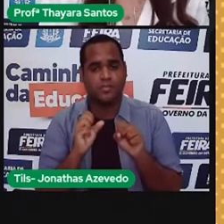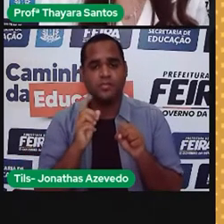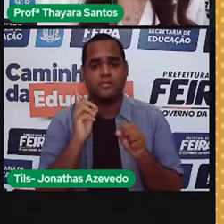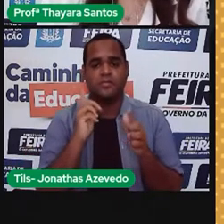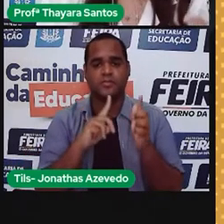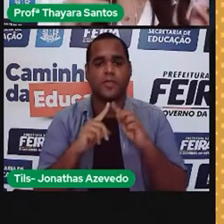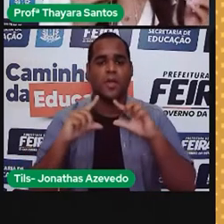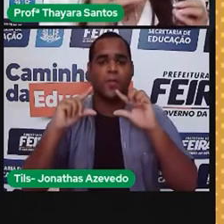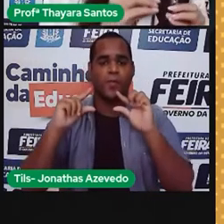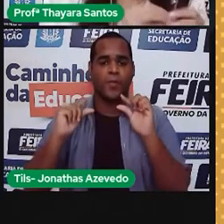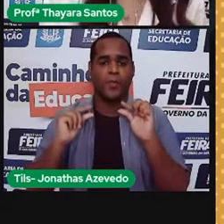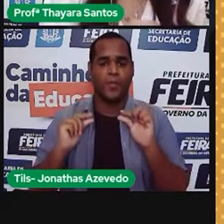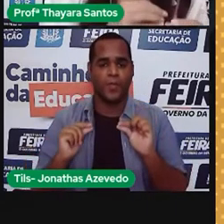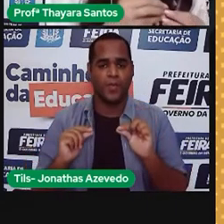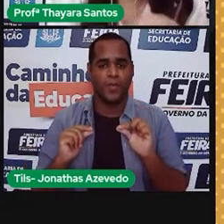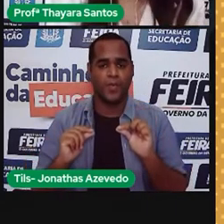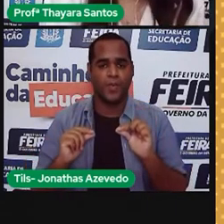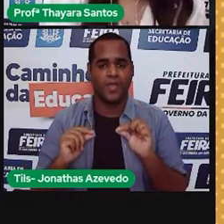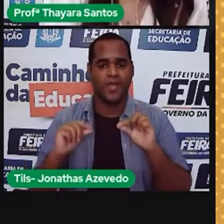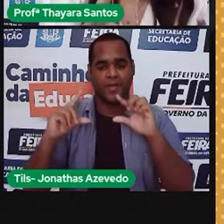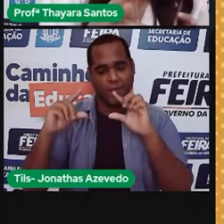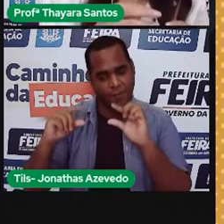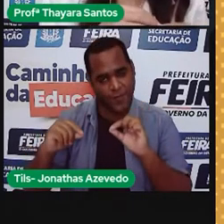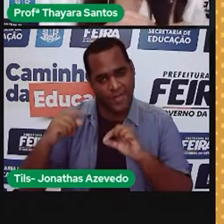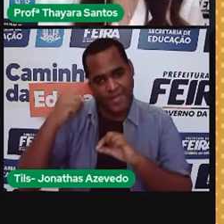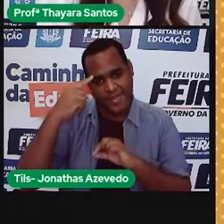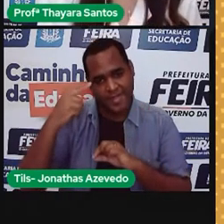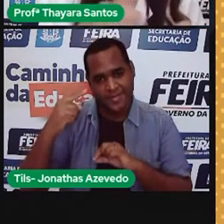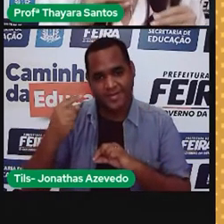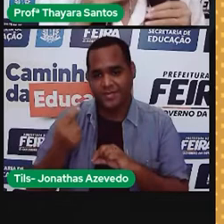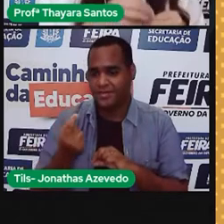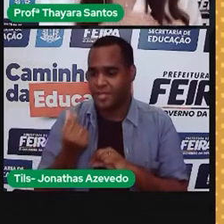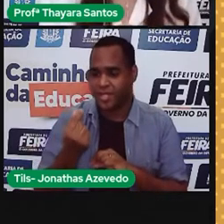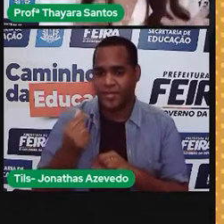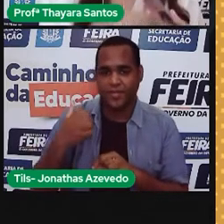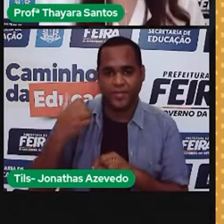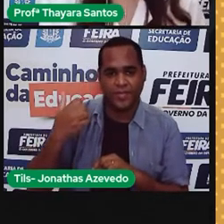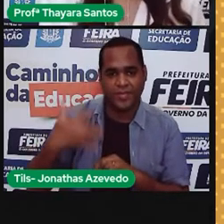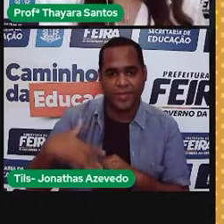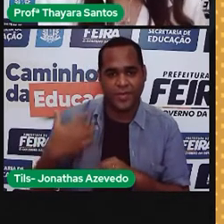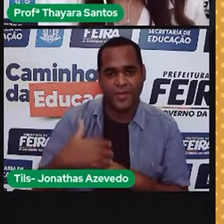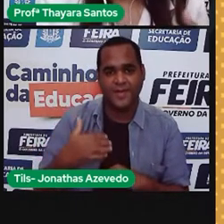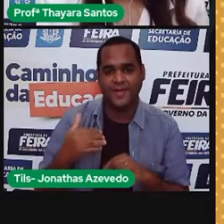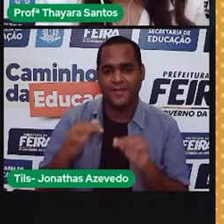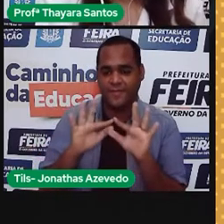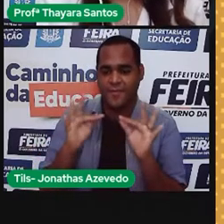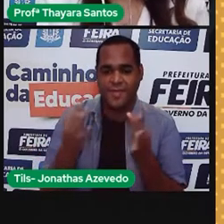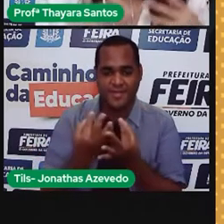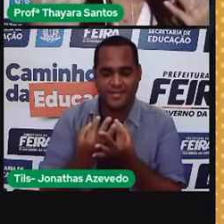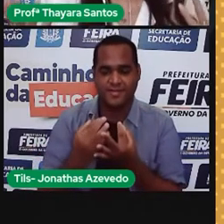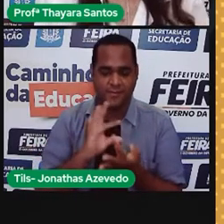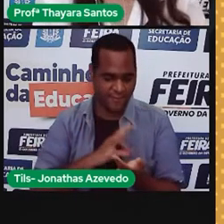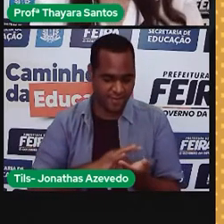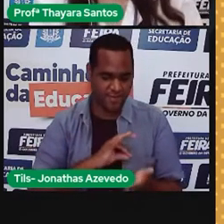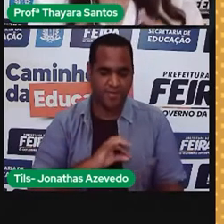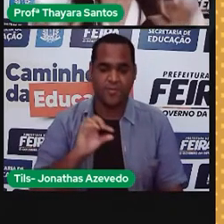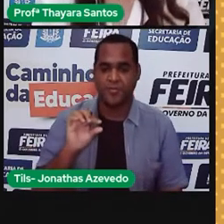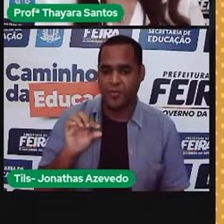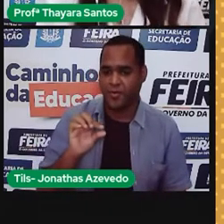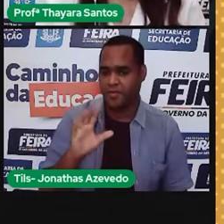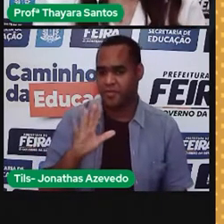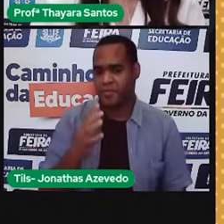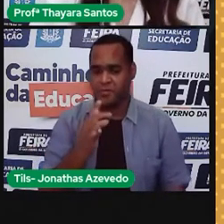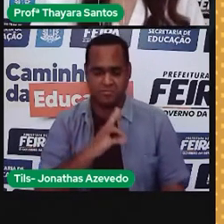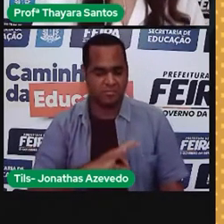ela cadastra para ter uma tarifa menor, que é a tarifa solidária para pessoas de família de baixa renda, que ganham até